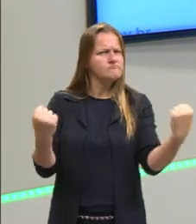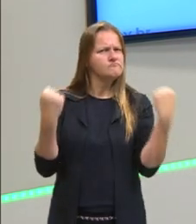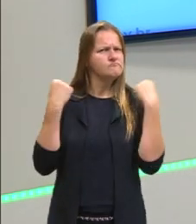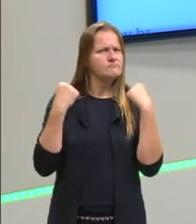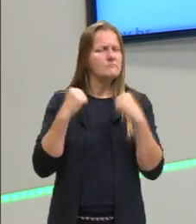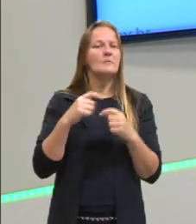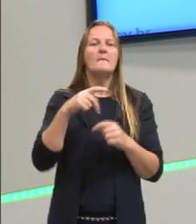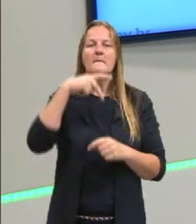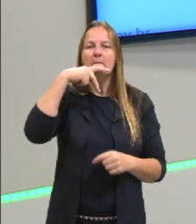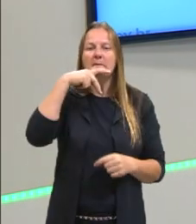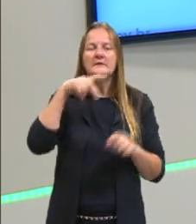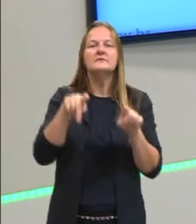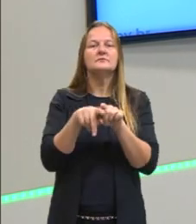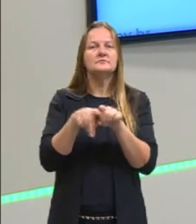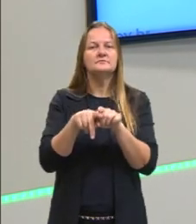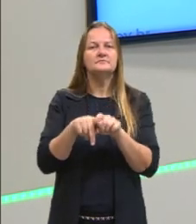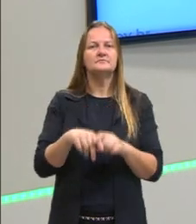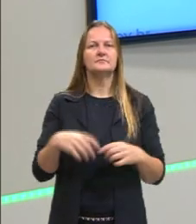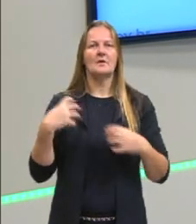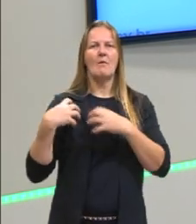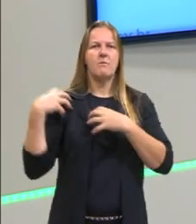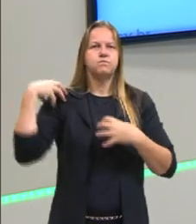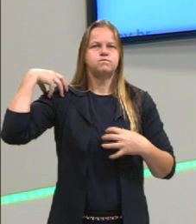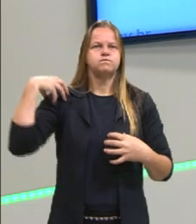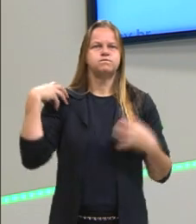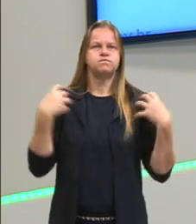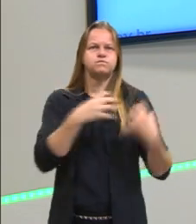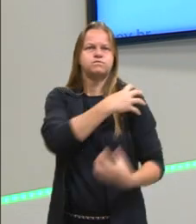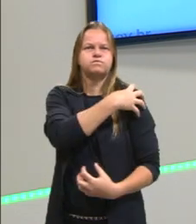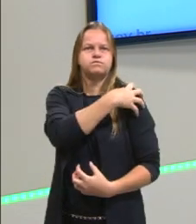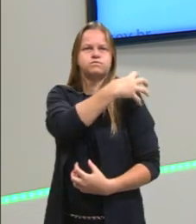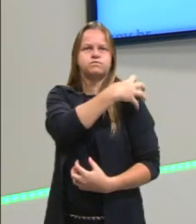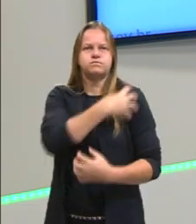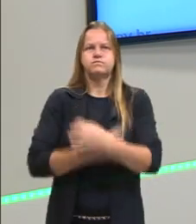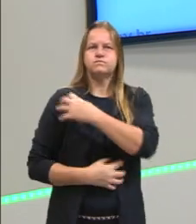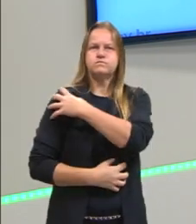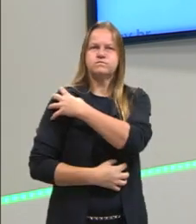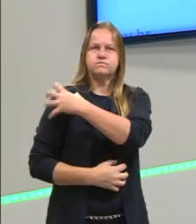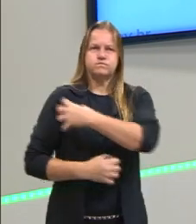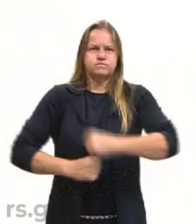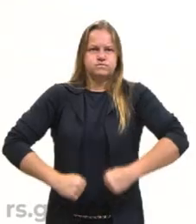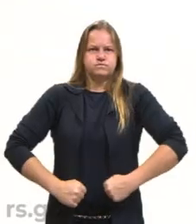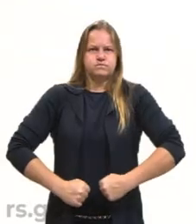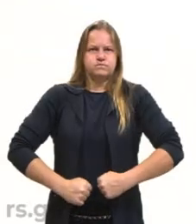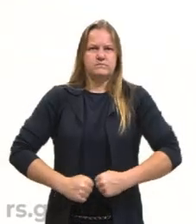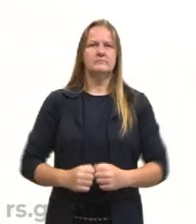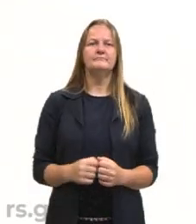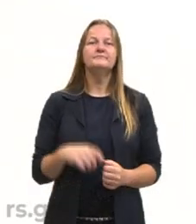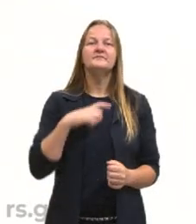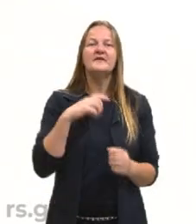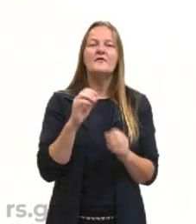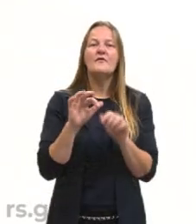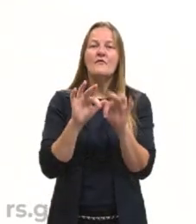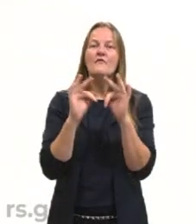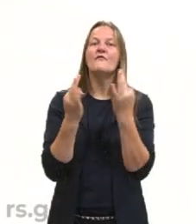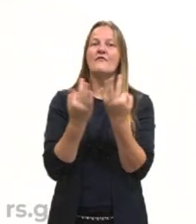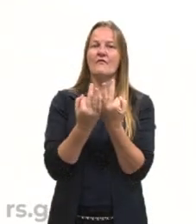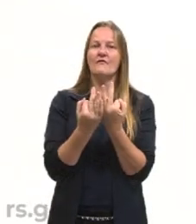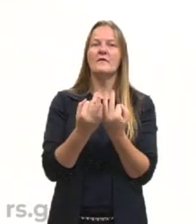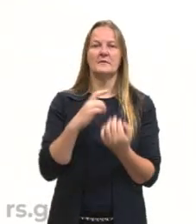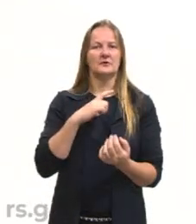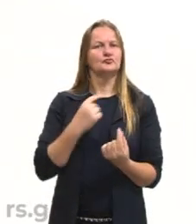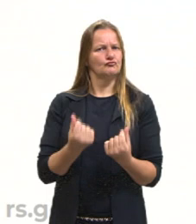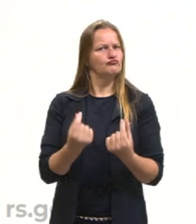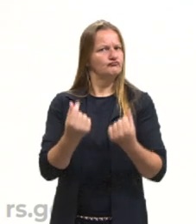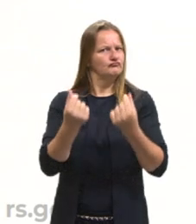Então, vem aí do nome ombros largos. Ele pertencia a uma família abastada de Atenas. Ele